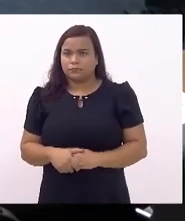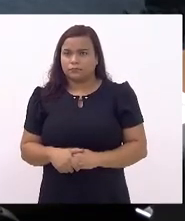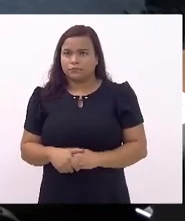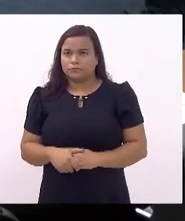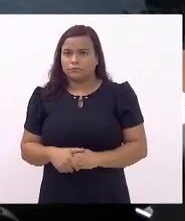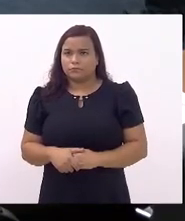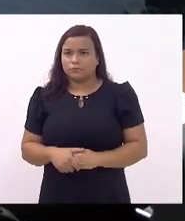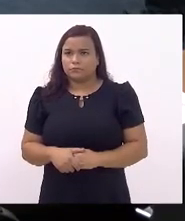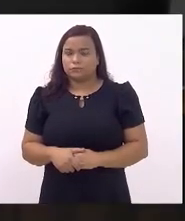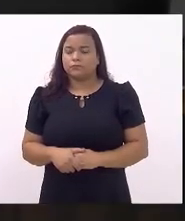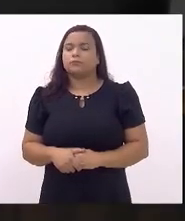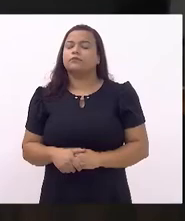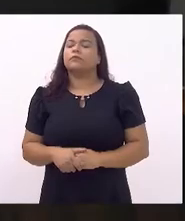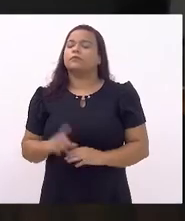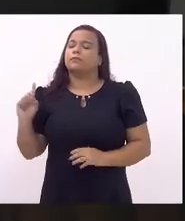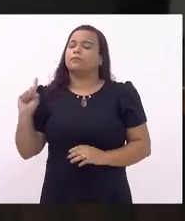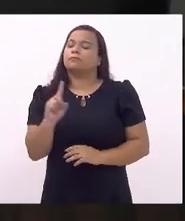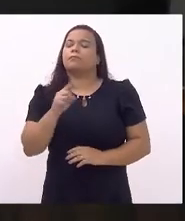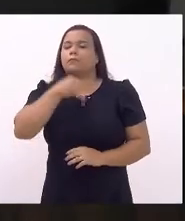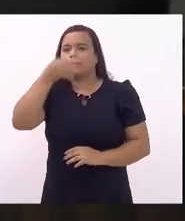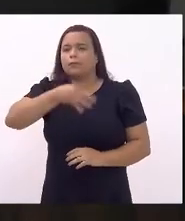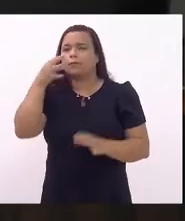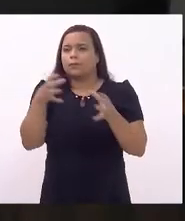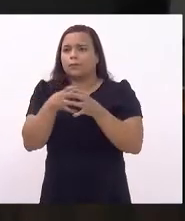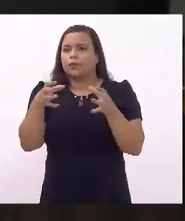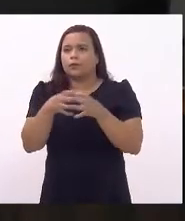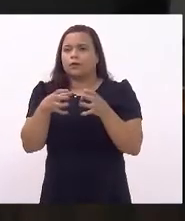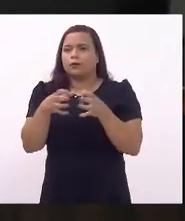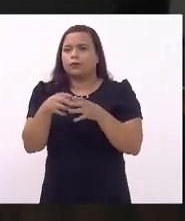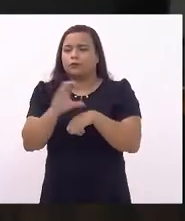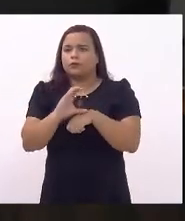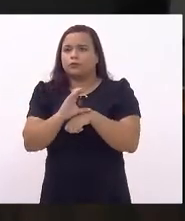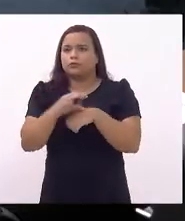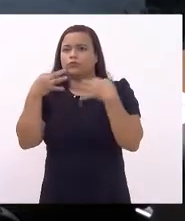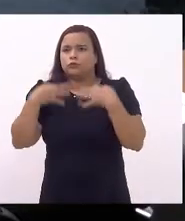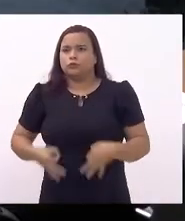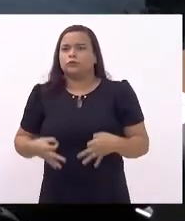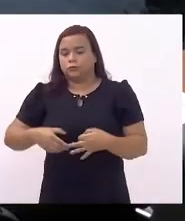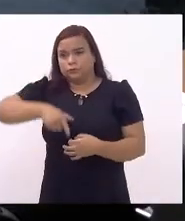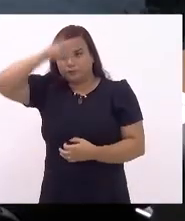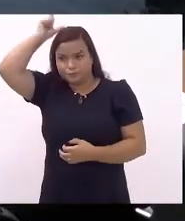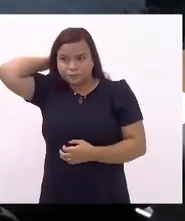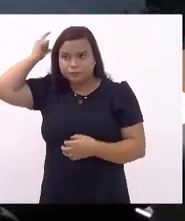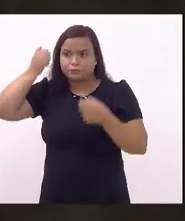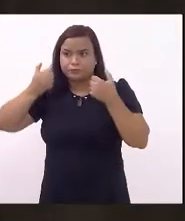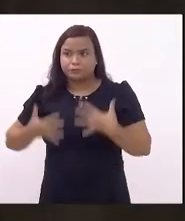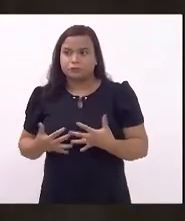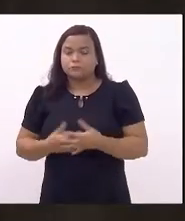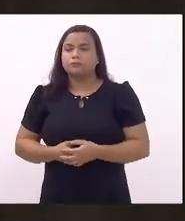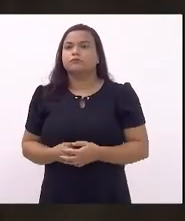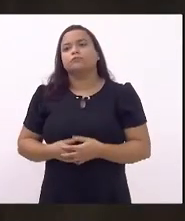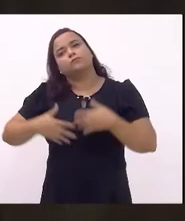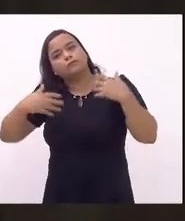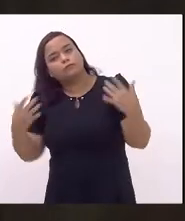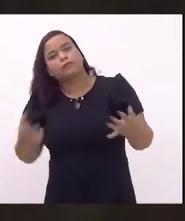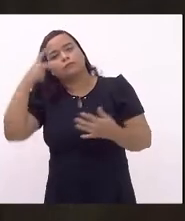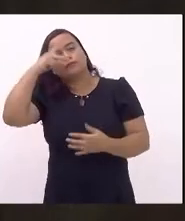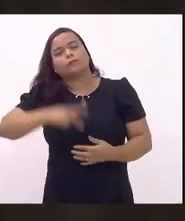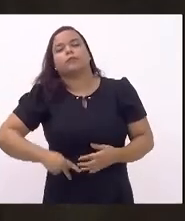Para emitir parecível a comissão de Constituição de Justiça, deputado Luiz Paulo, senhor presidente, o parecer